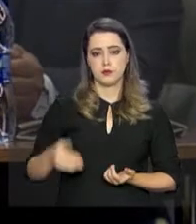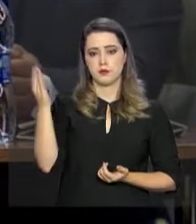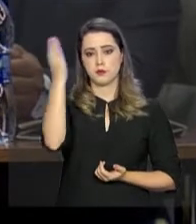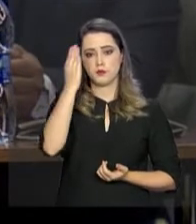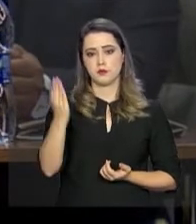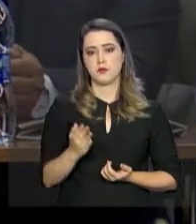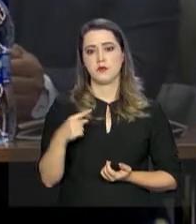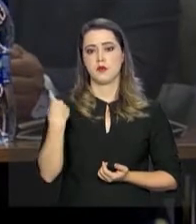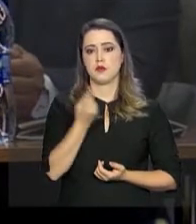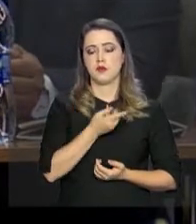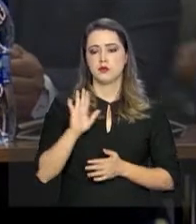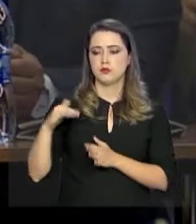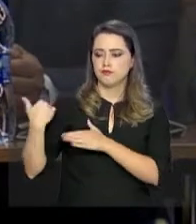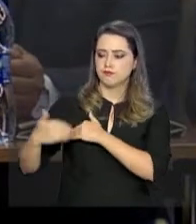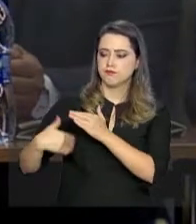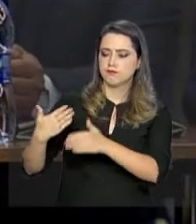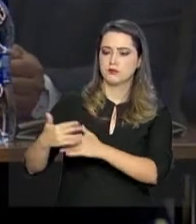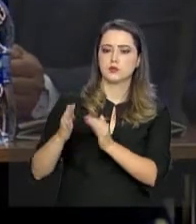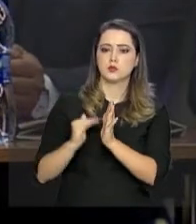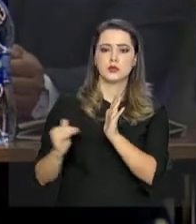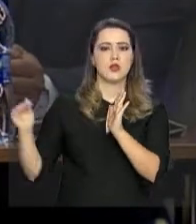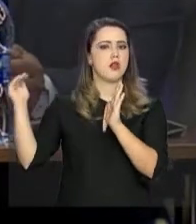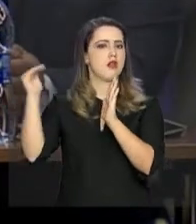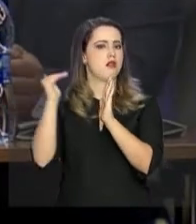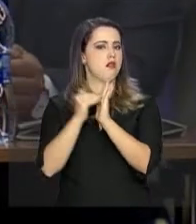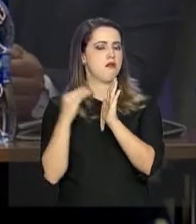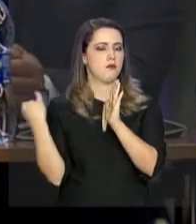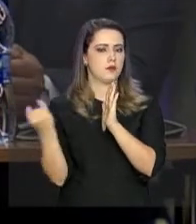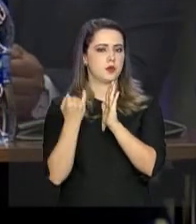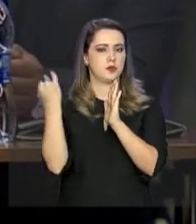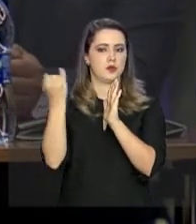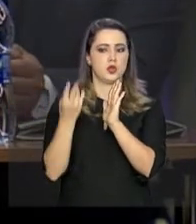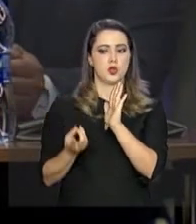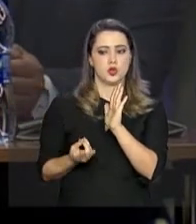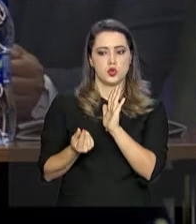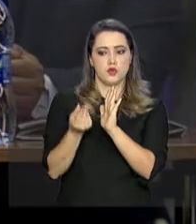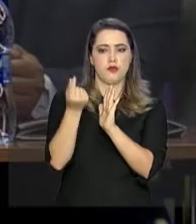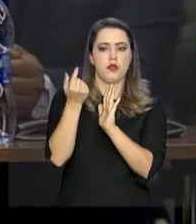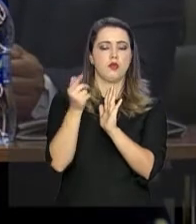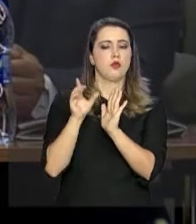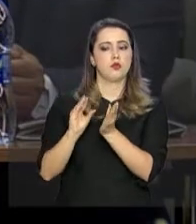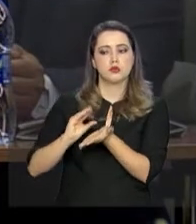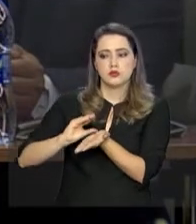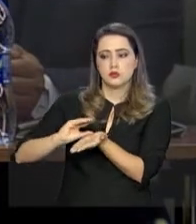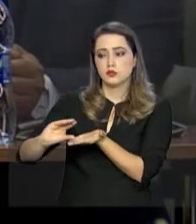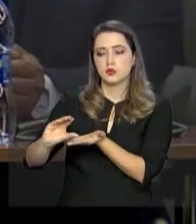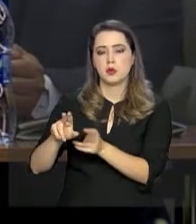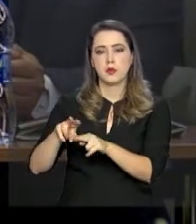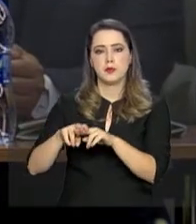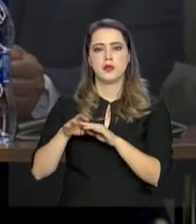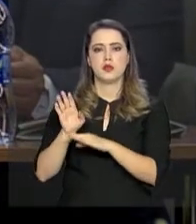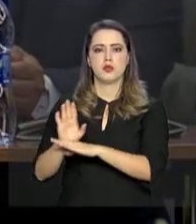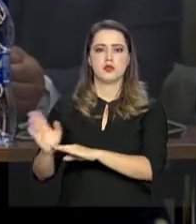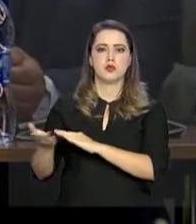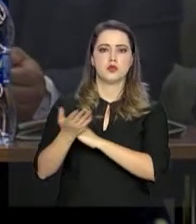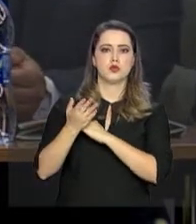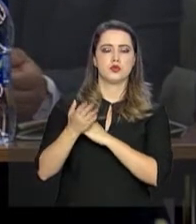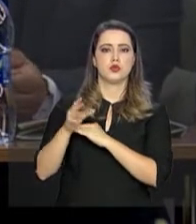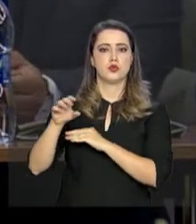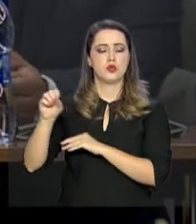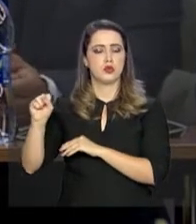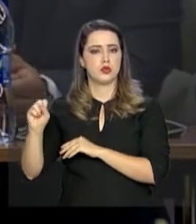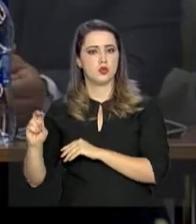que nos últimos anos elevou significativamente a parceria em prol da cooperação Sul-Sul.